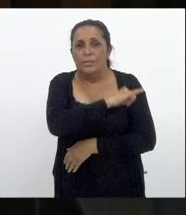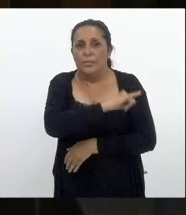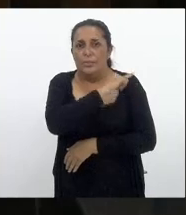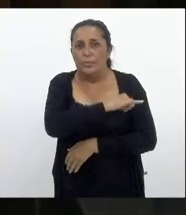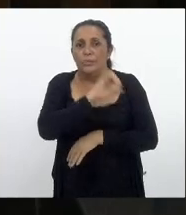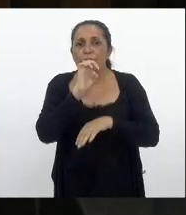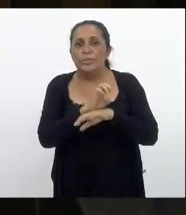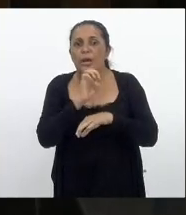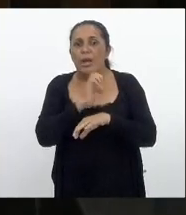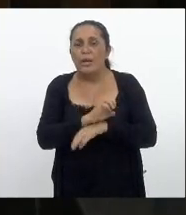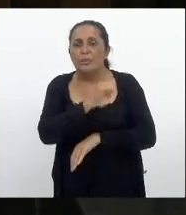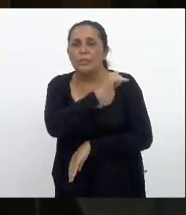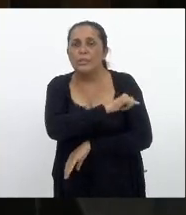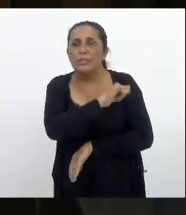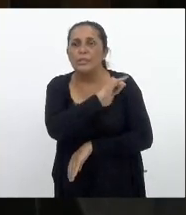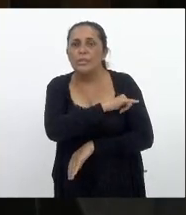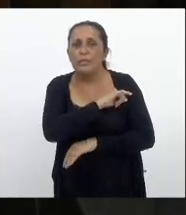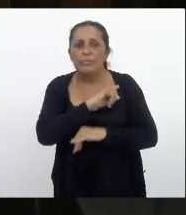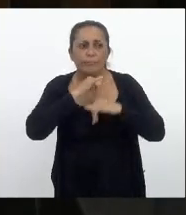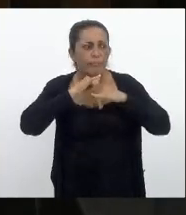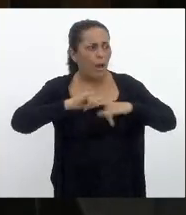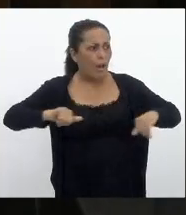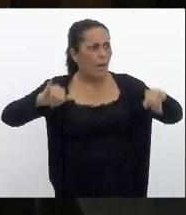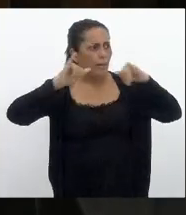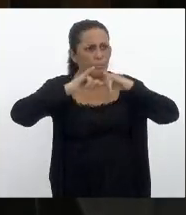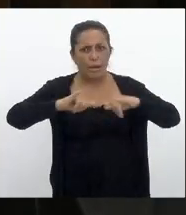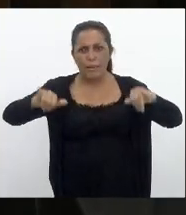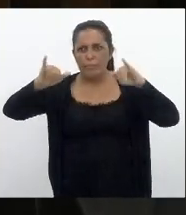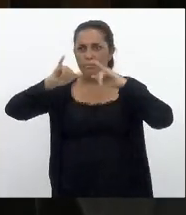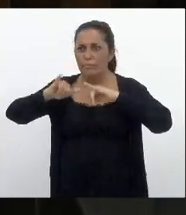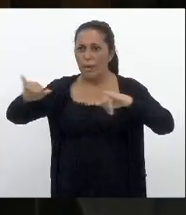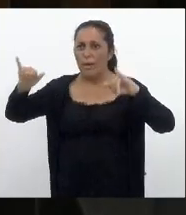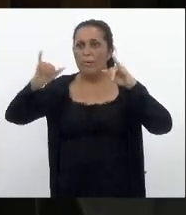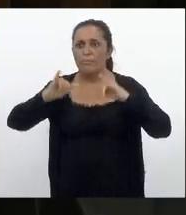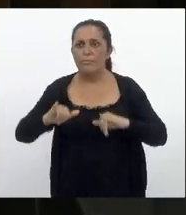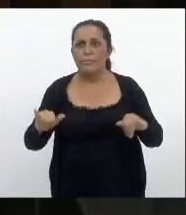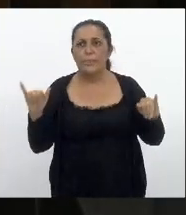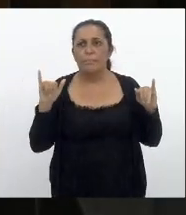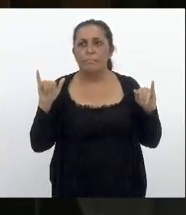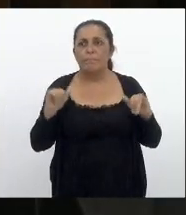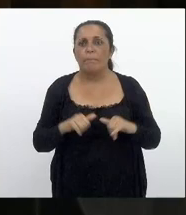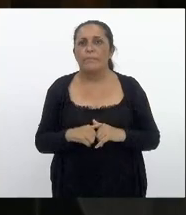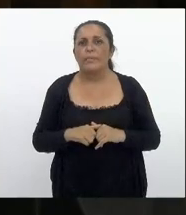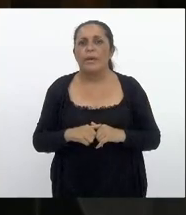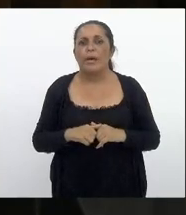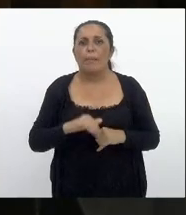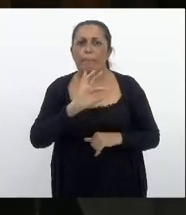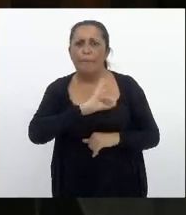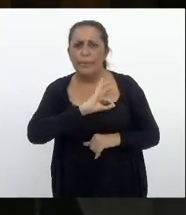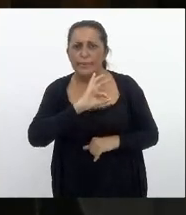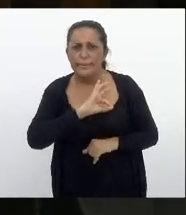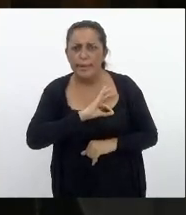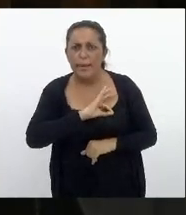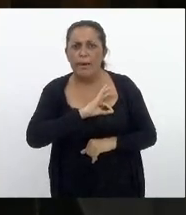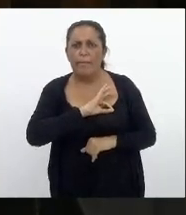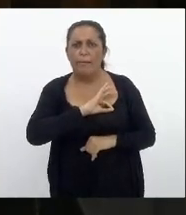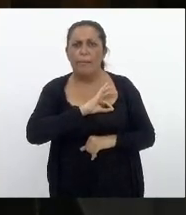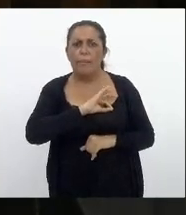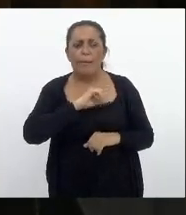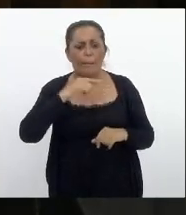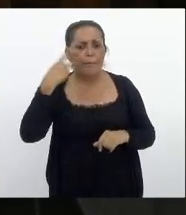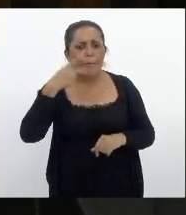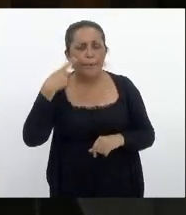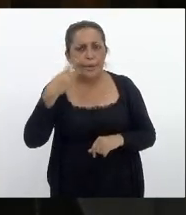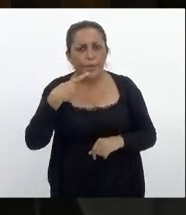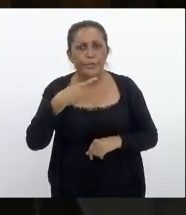estado do Rio de Janeiro foi notícias ficou nas notícias policiais os políticos